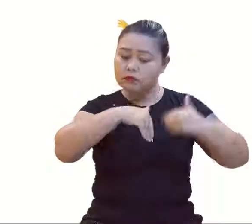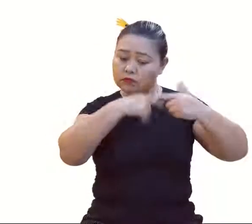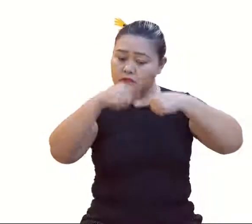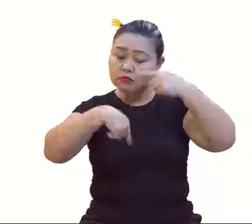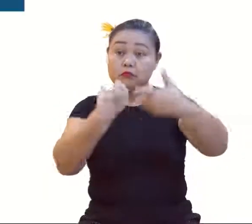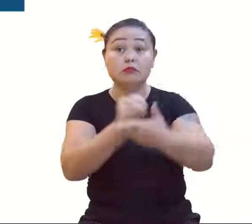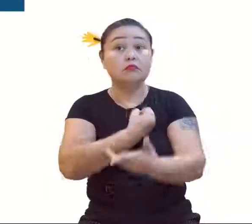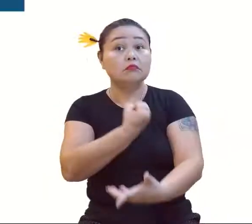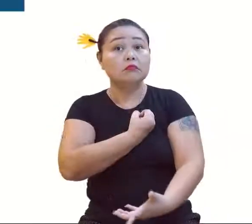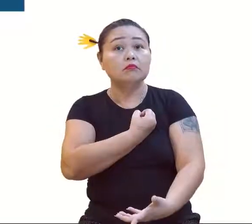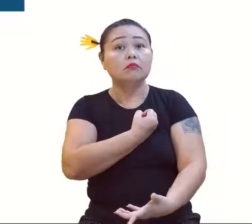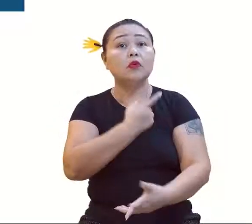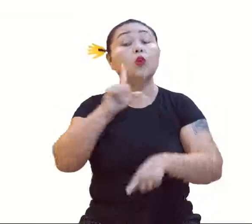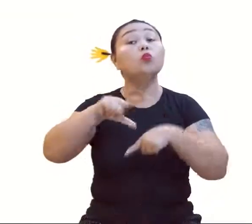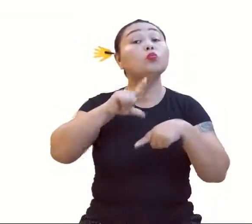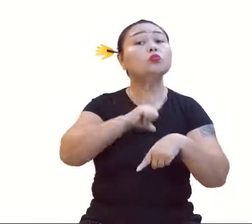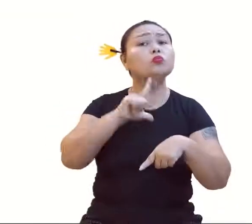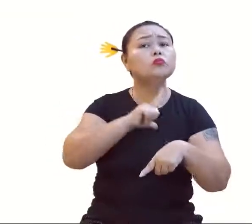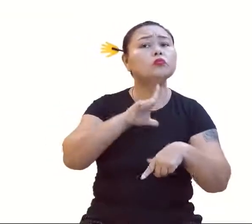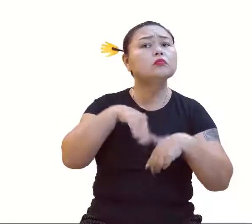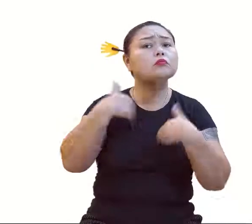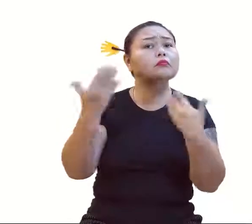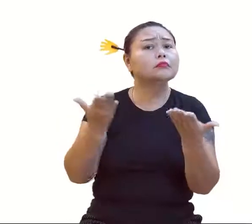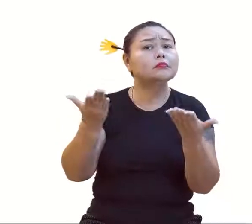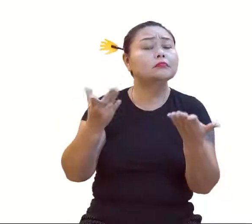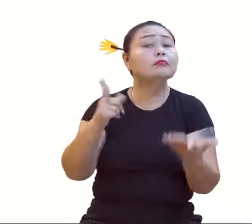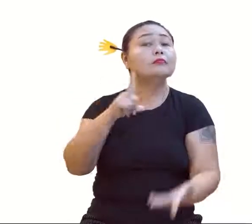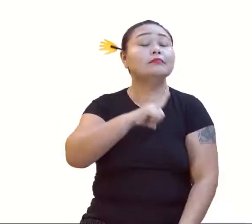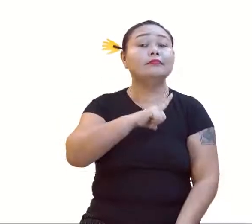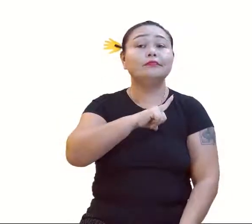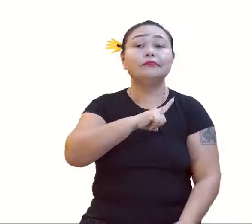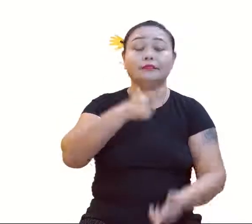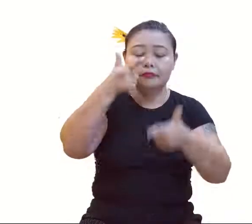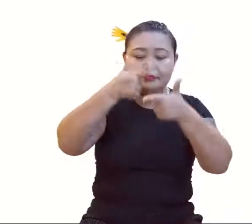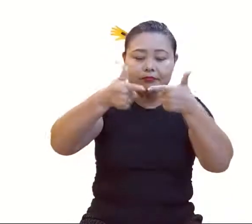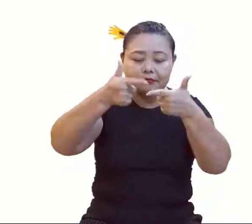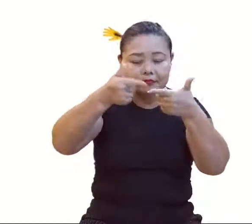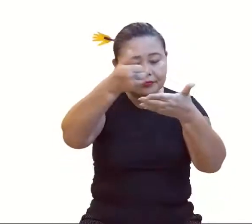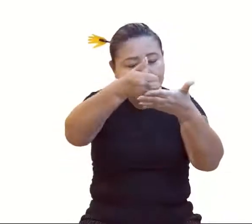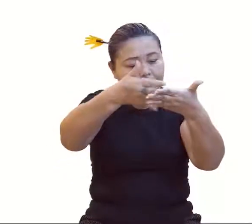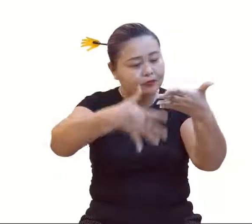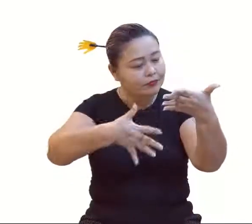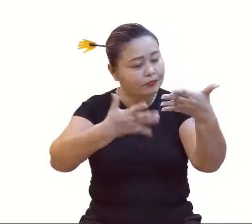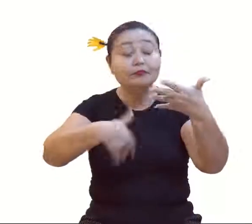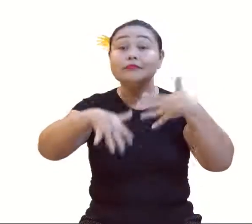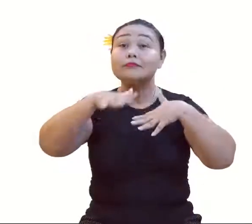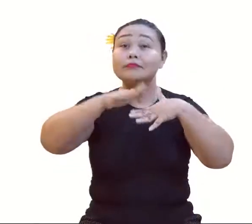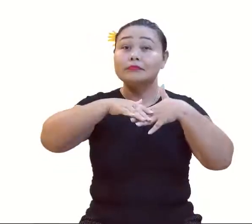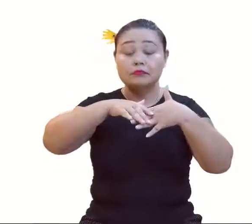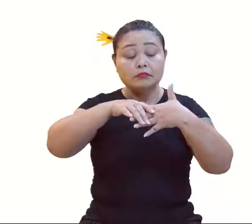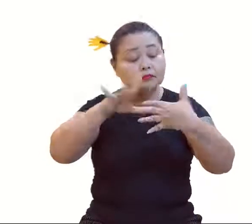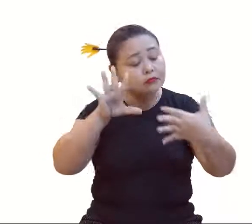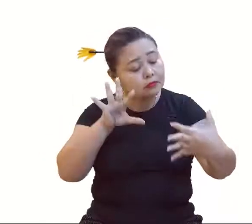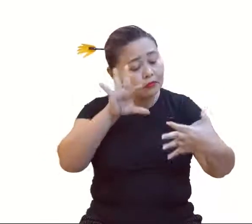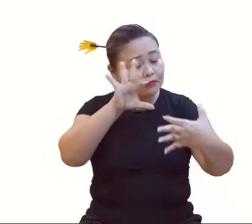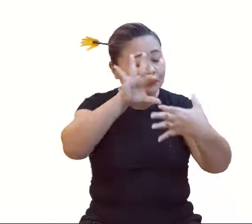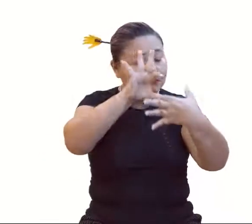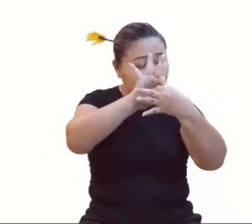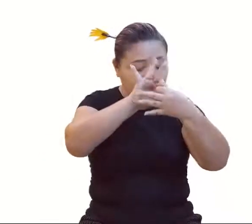Qual é o que temos para hoje? Qual é o cardápio? Para hoje, nós temos problemas matemáticos que envolvem